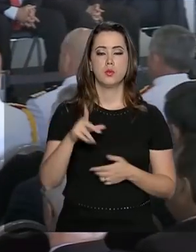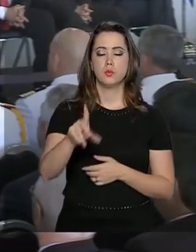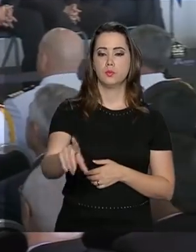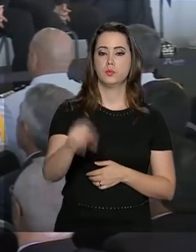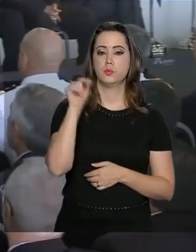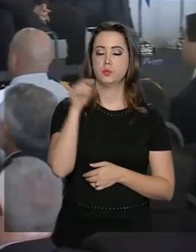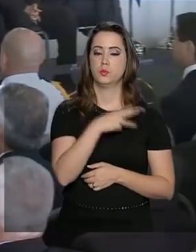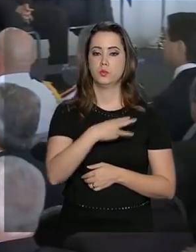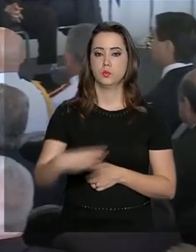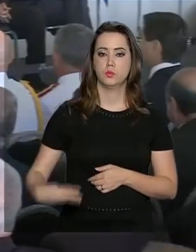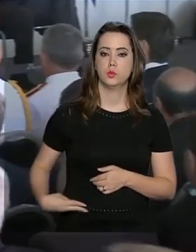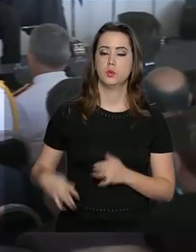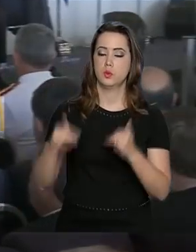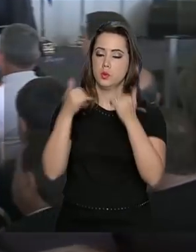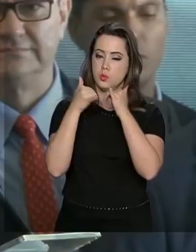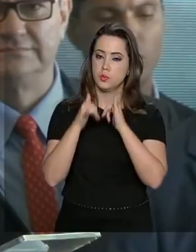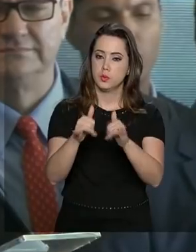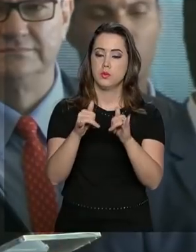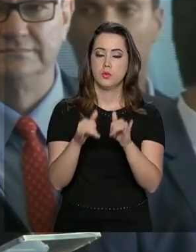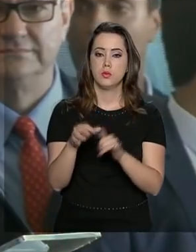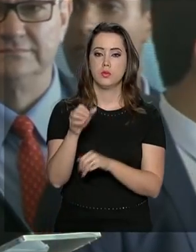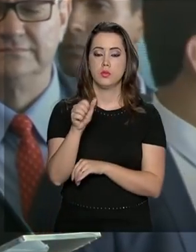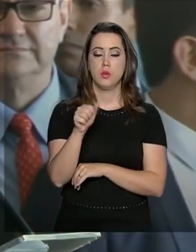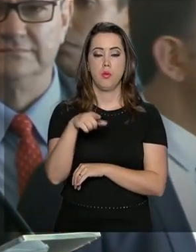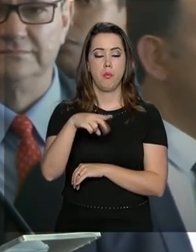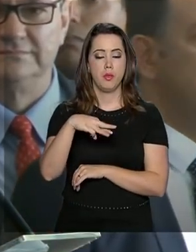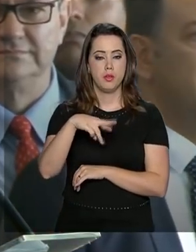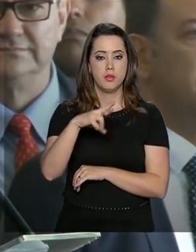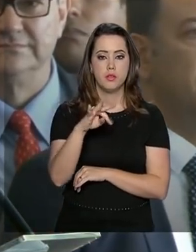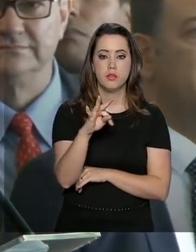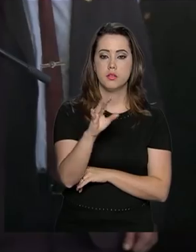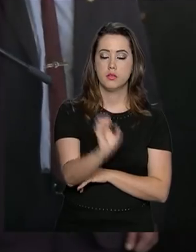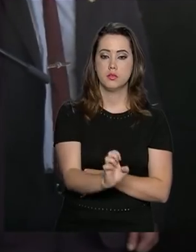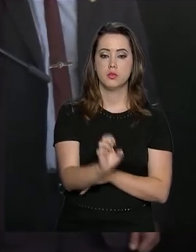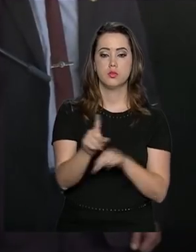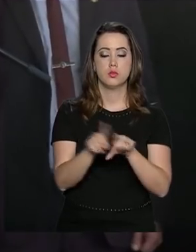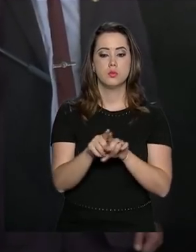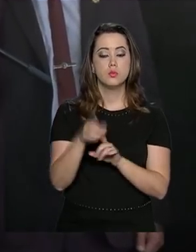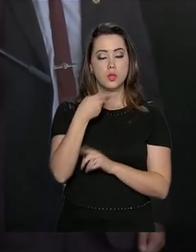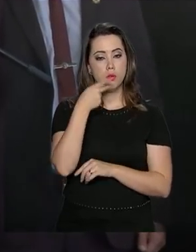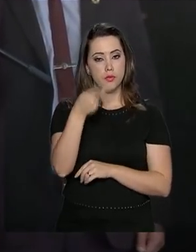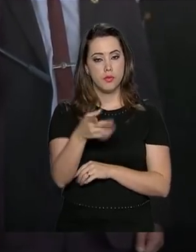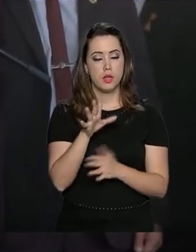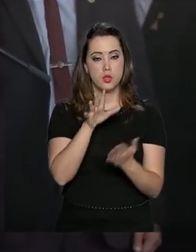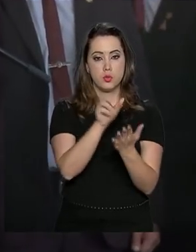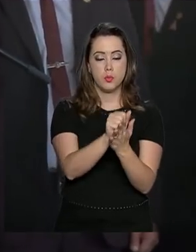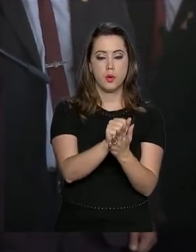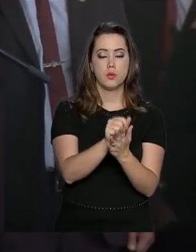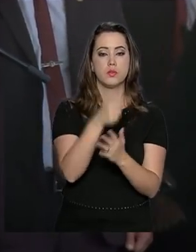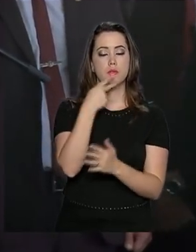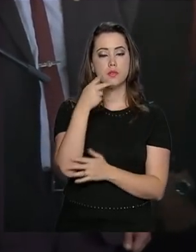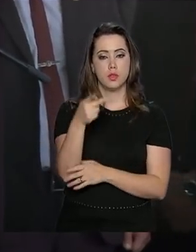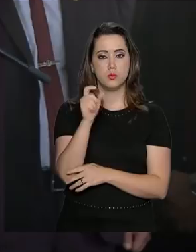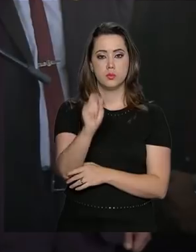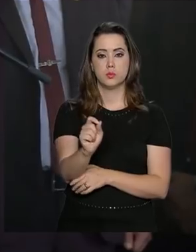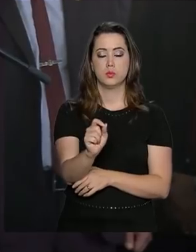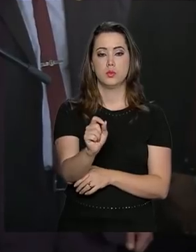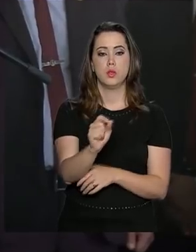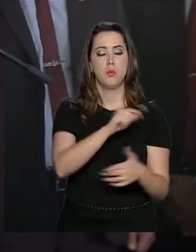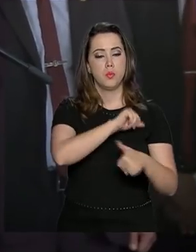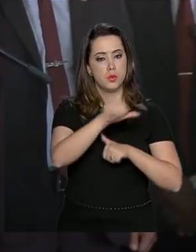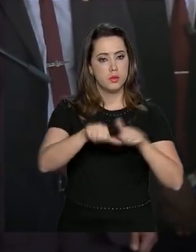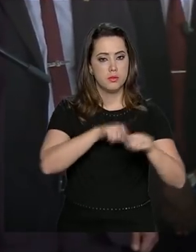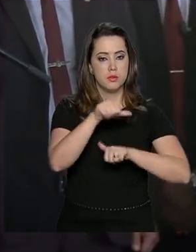pelo ministro de Minas e Energia, almirante Bento Albuquerque. Em seu discurso de posse, Silva e Luna falou sobre